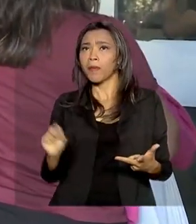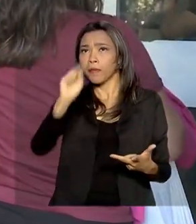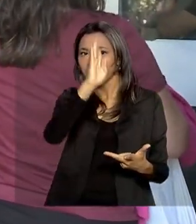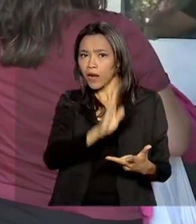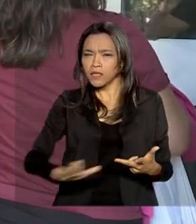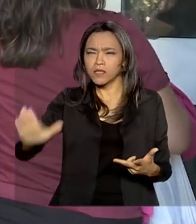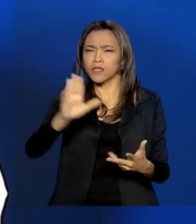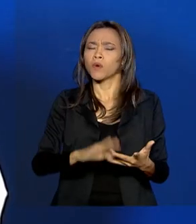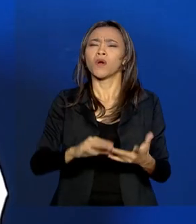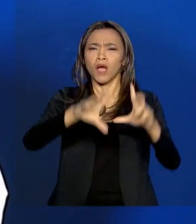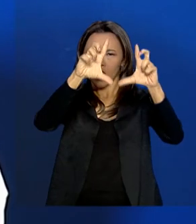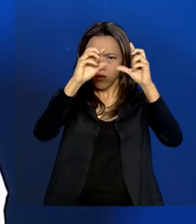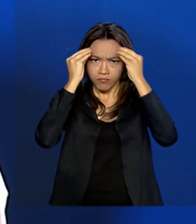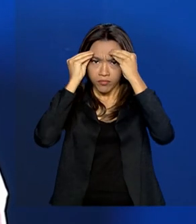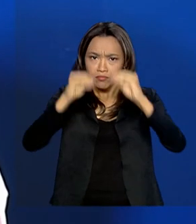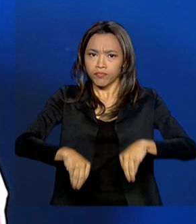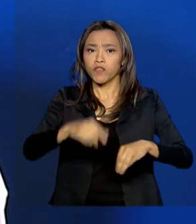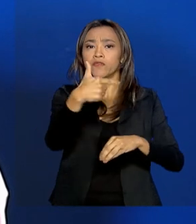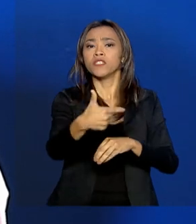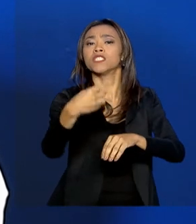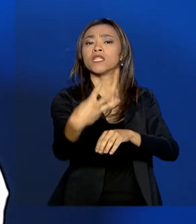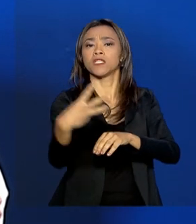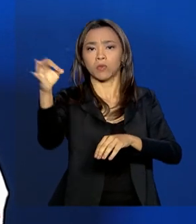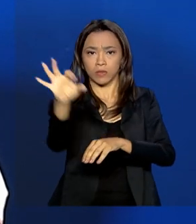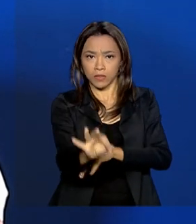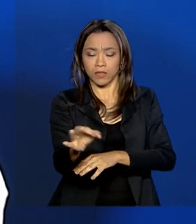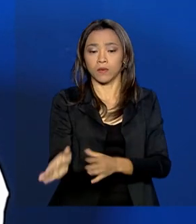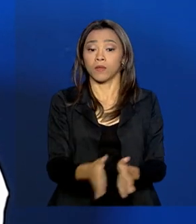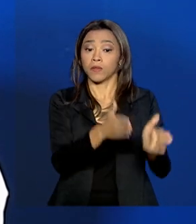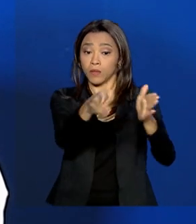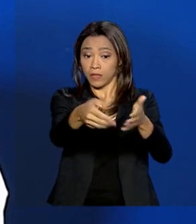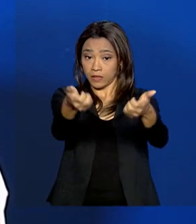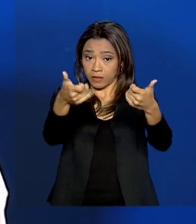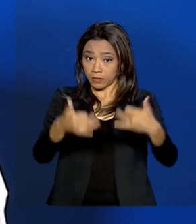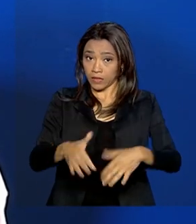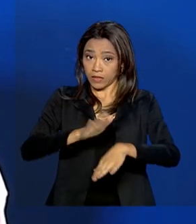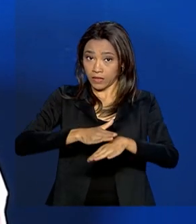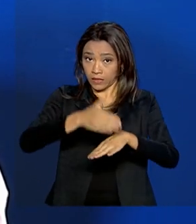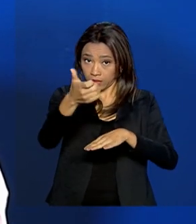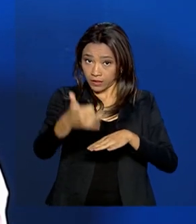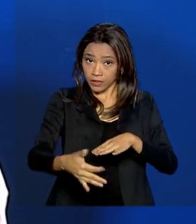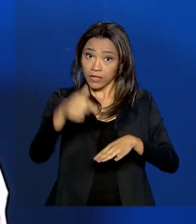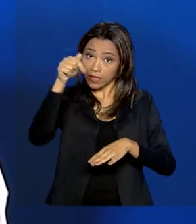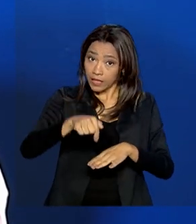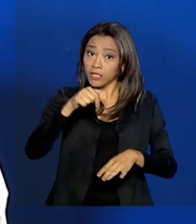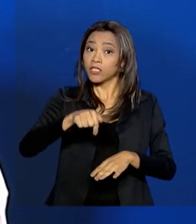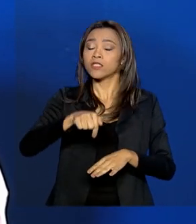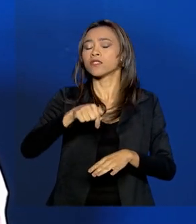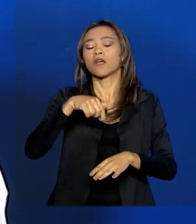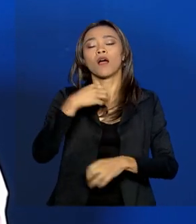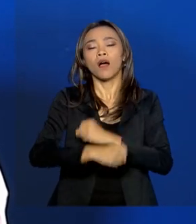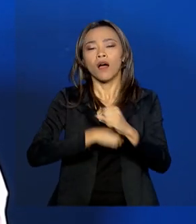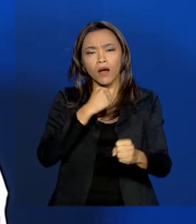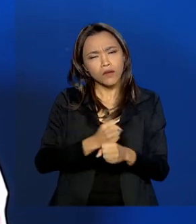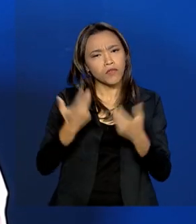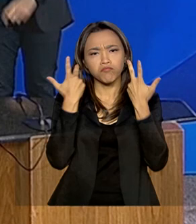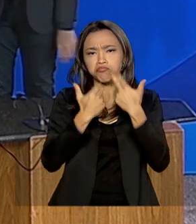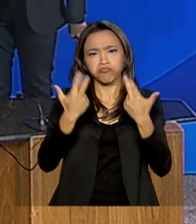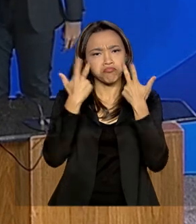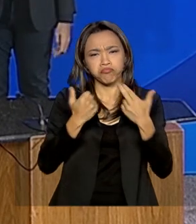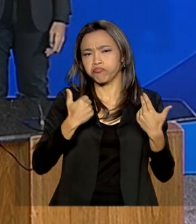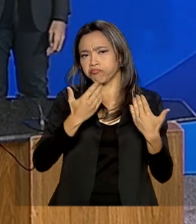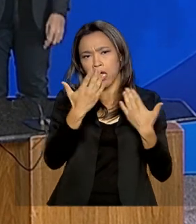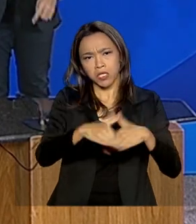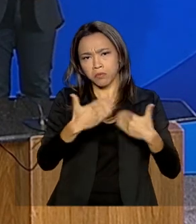23%. Segundo o ministro da Educação, o exame nacional do ensino médio deste ano ocorreu dentro da normalidade